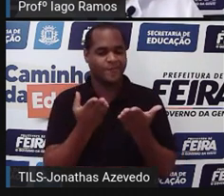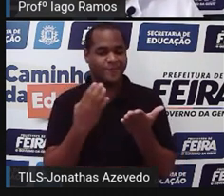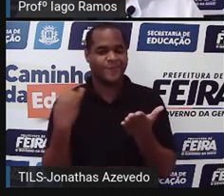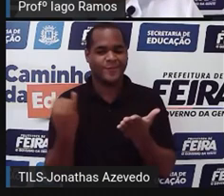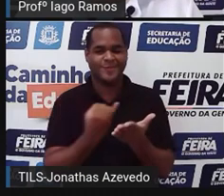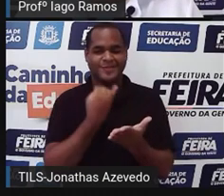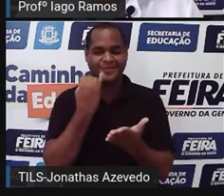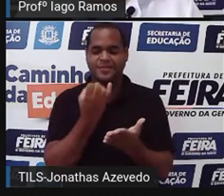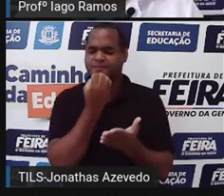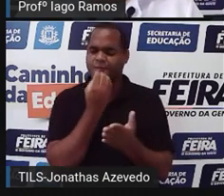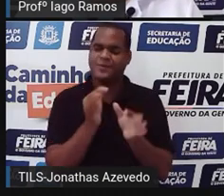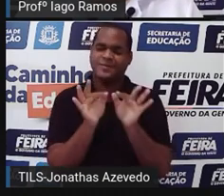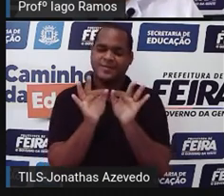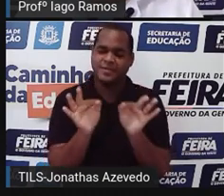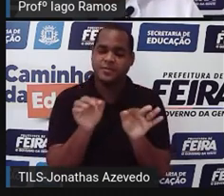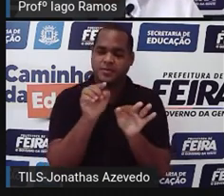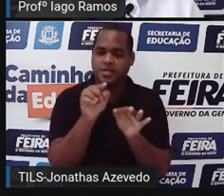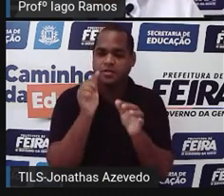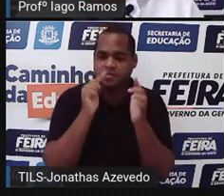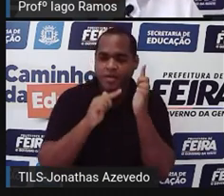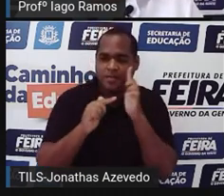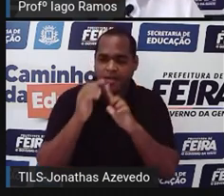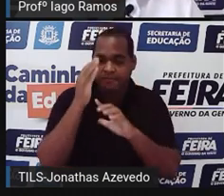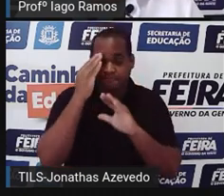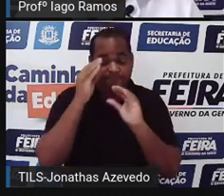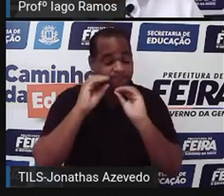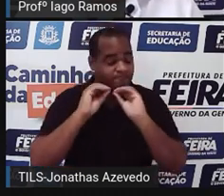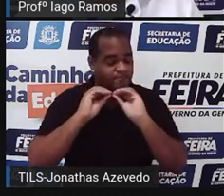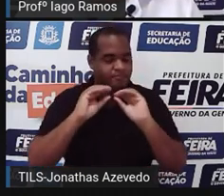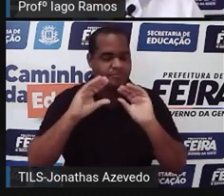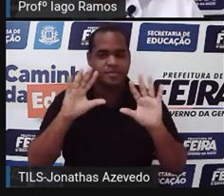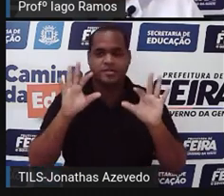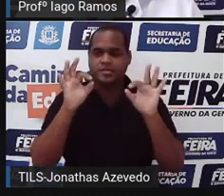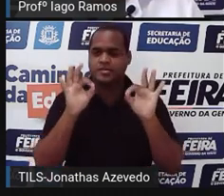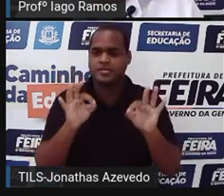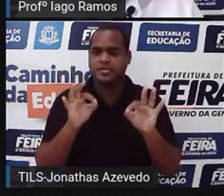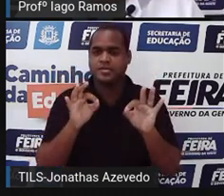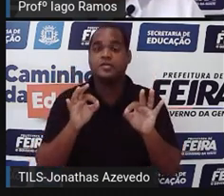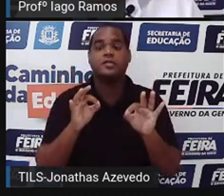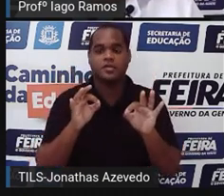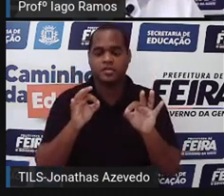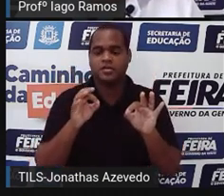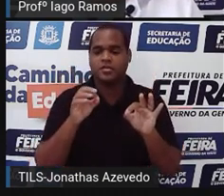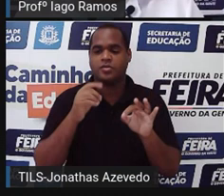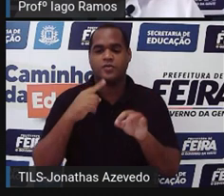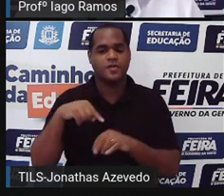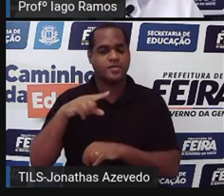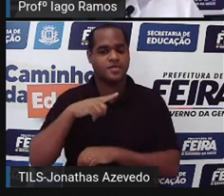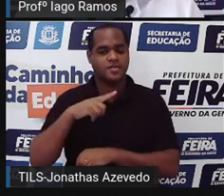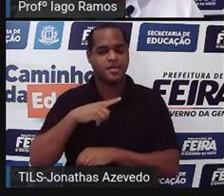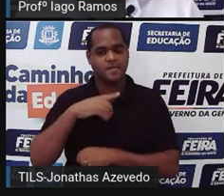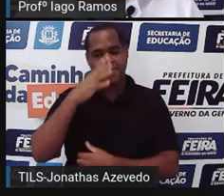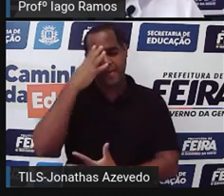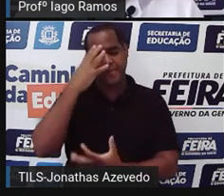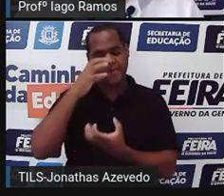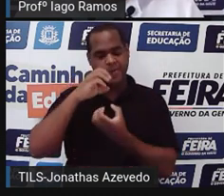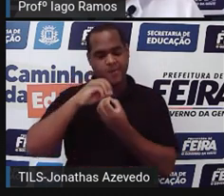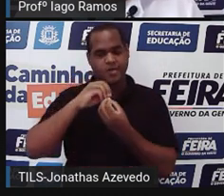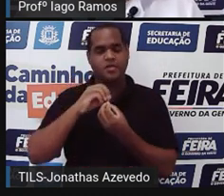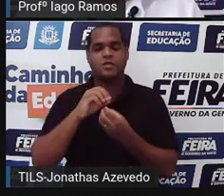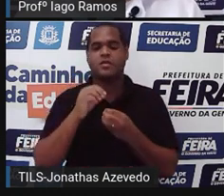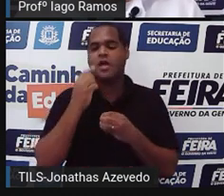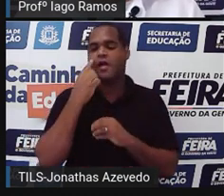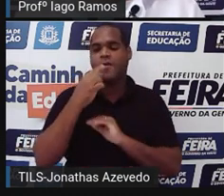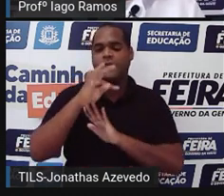gráfico bem simples de entender, certo? A gente vai aqui fazer a interpretação, tá bom?